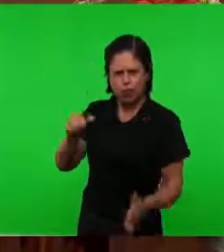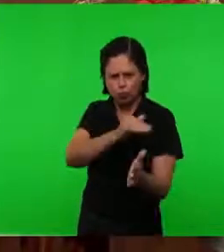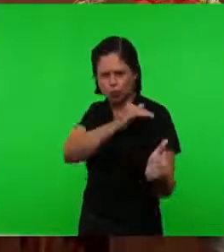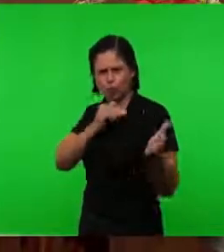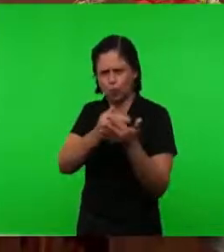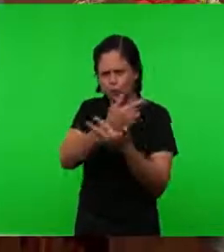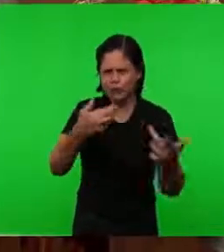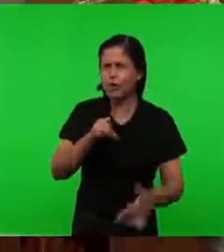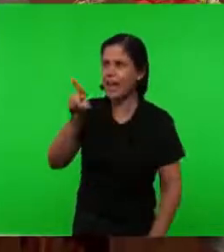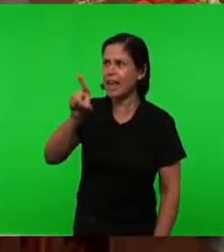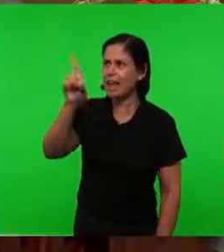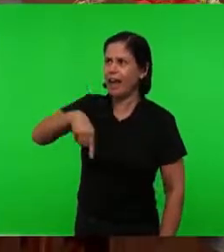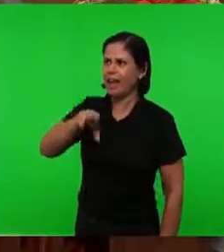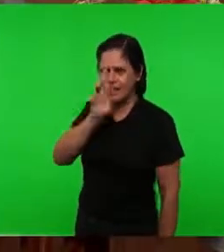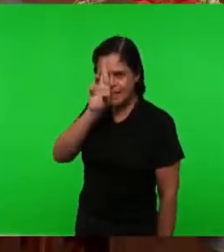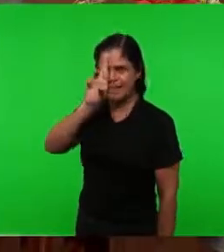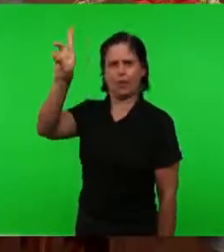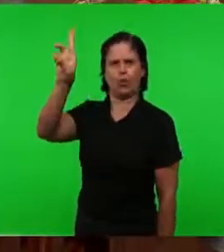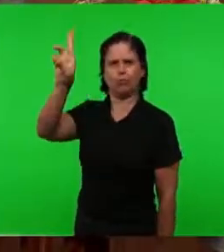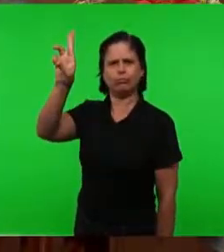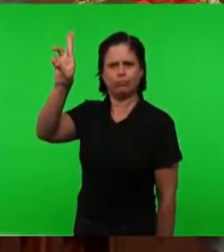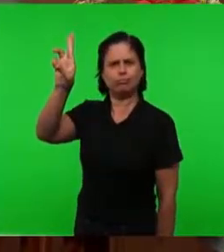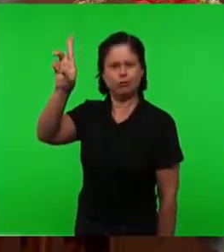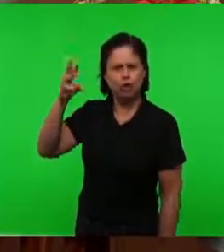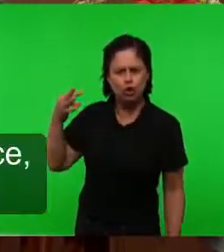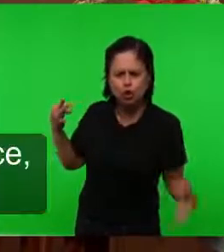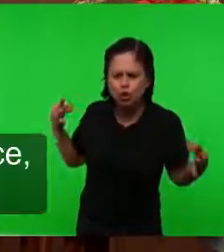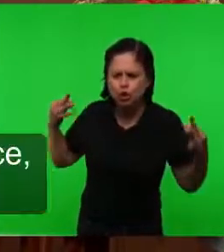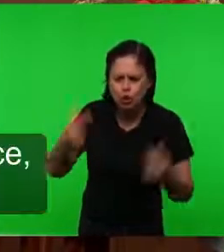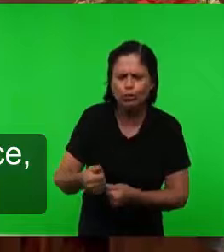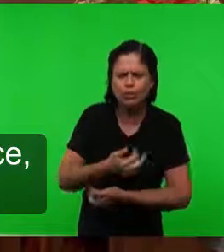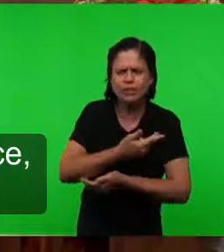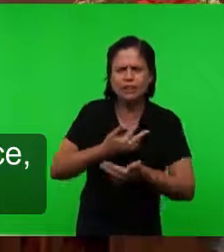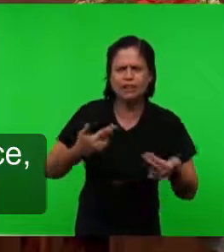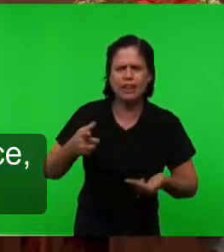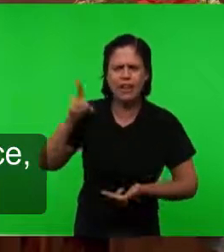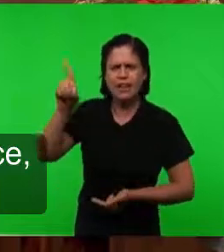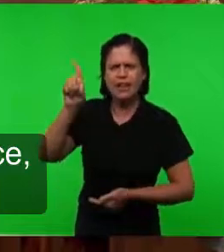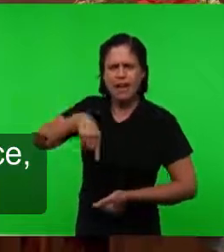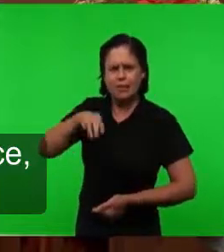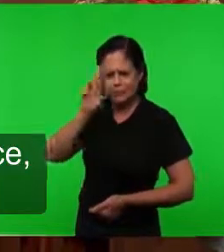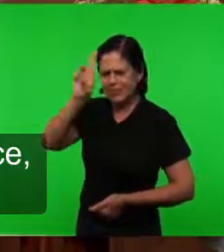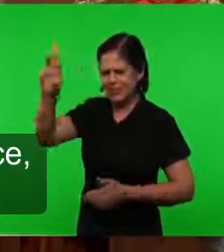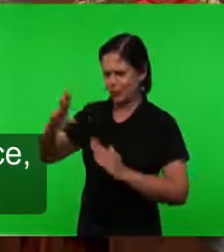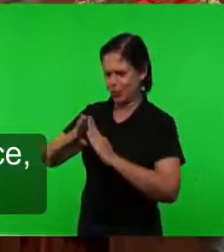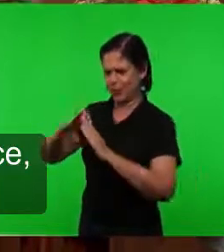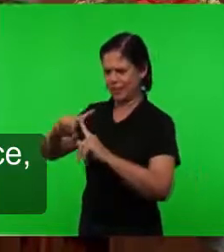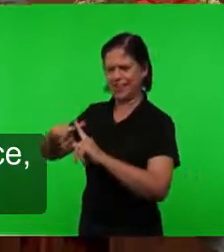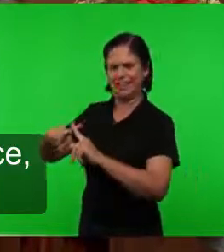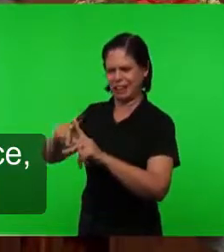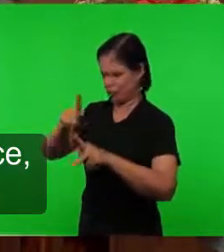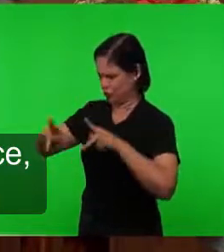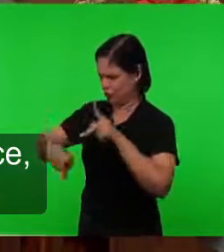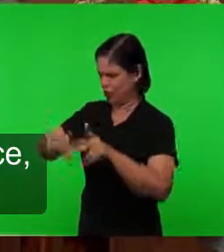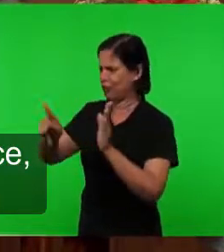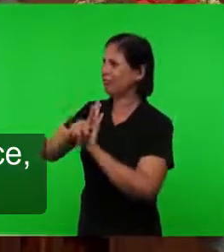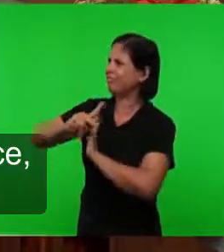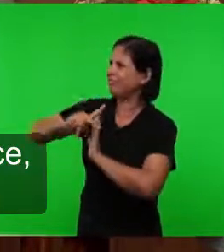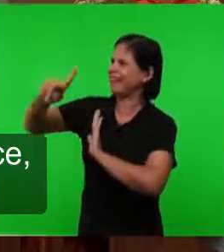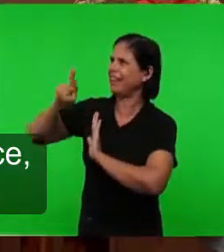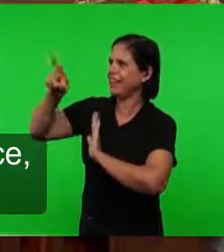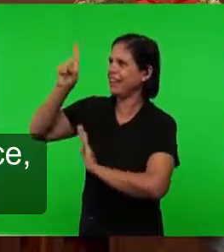coisas Então ele é o senhor Da igreja Do seu reino